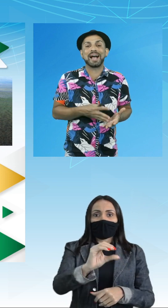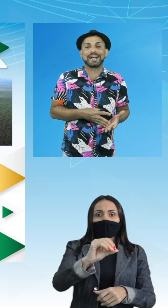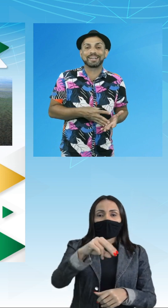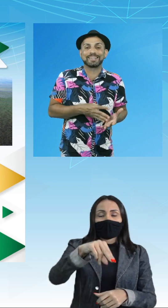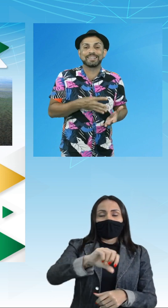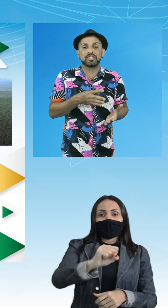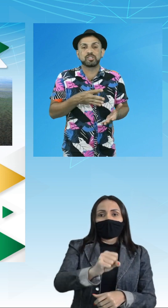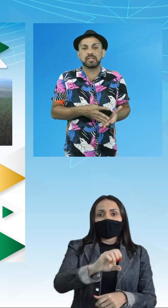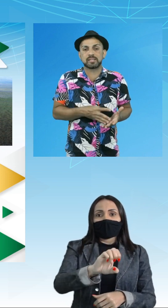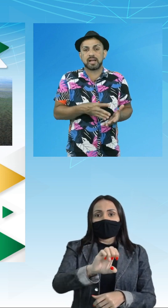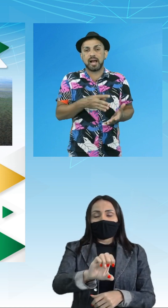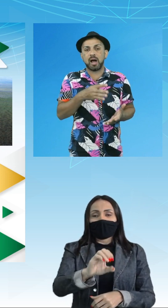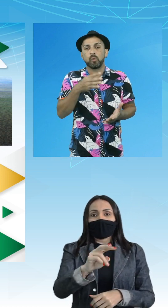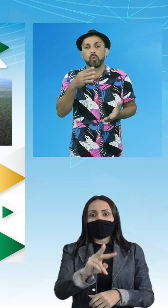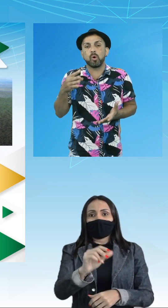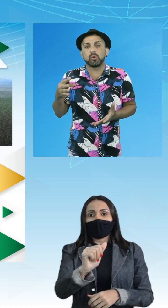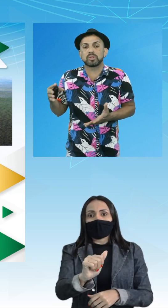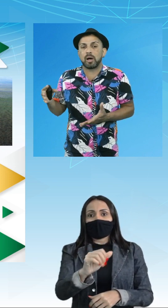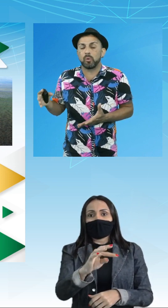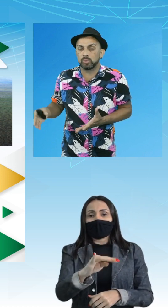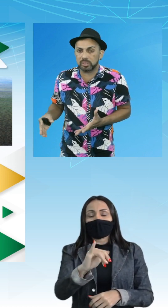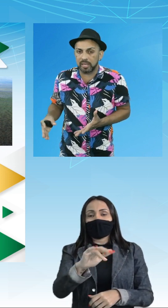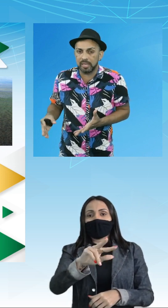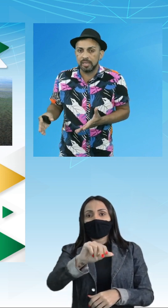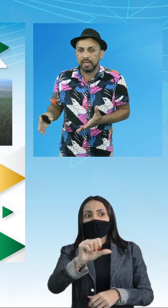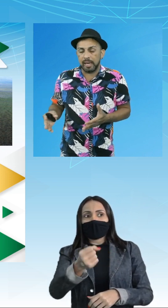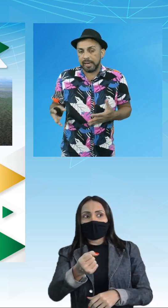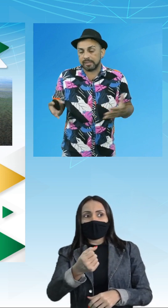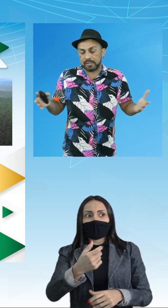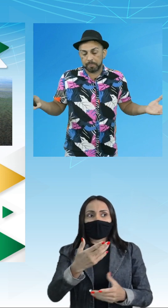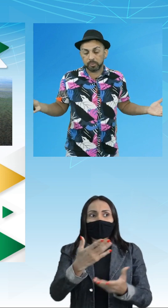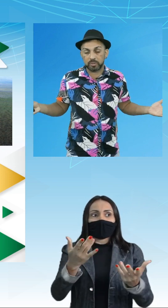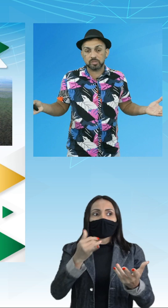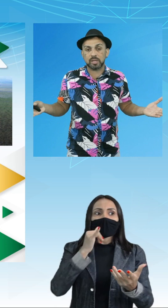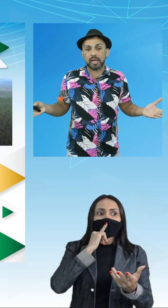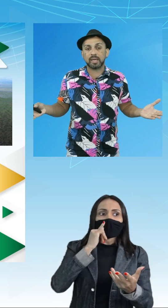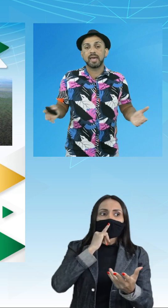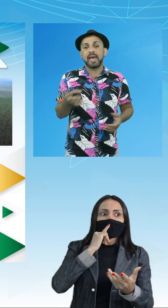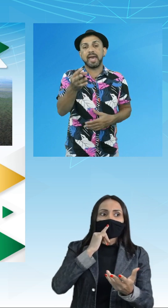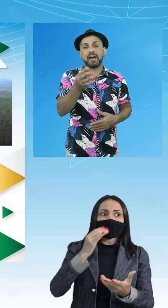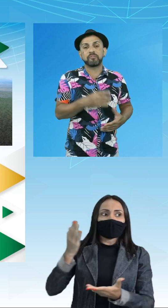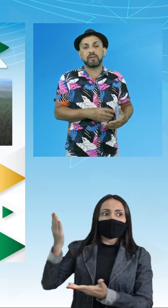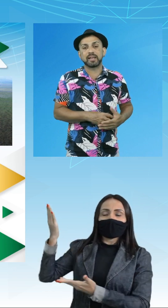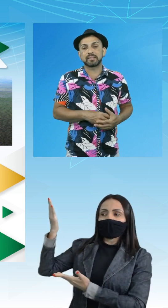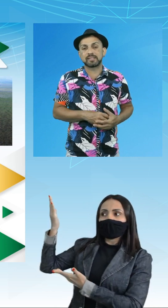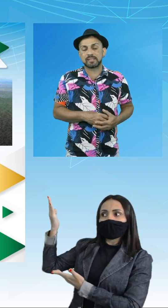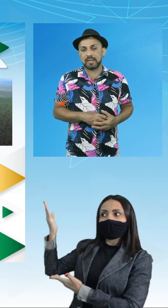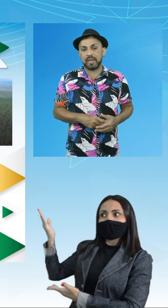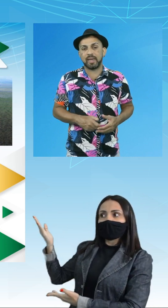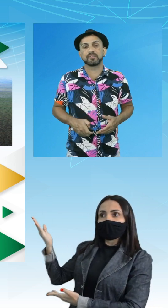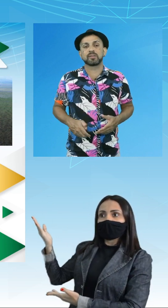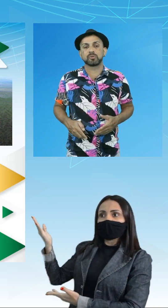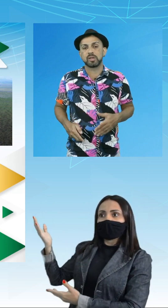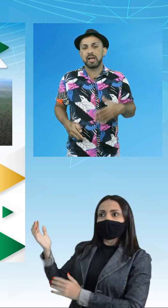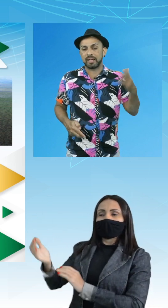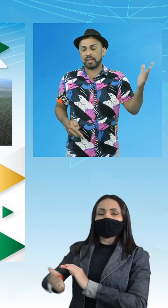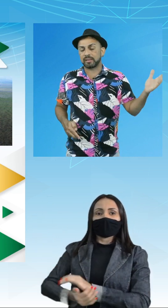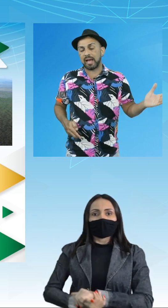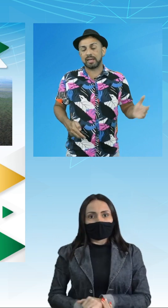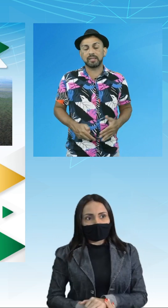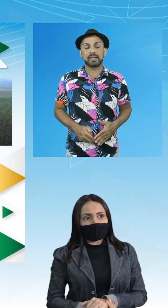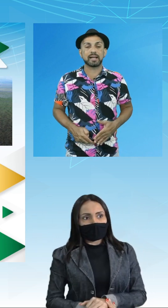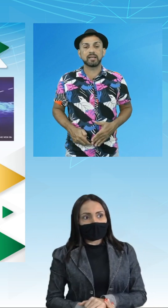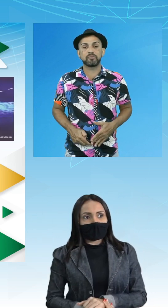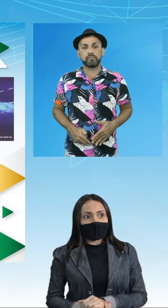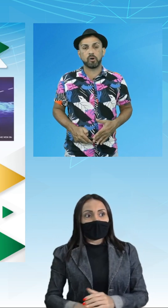placa que desliza ao longo da outra. Exemplo disso daí é a falha de St. Andrews, que